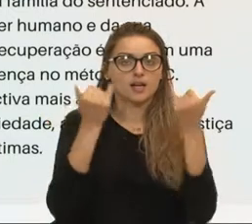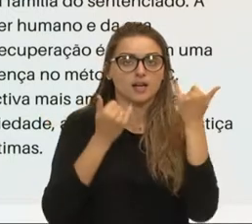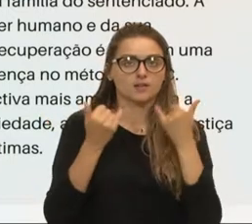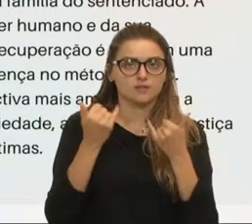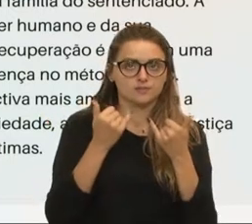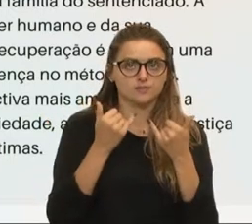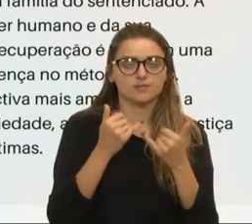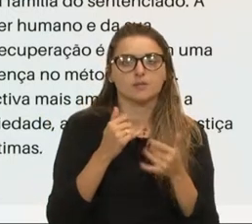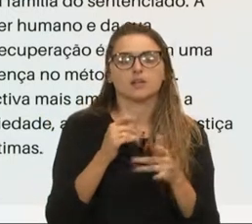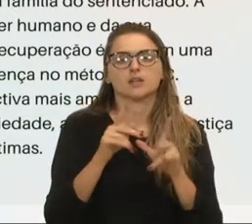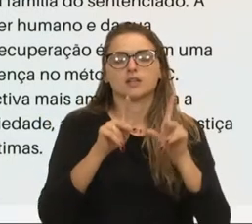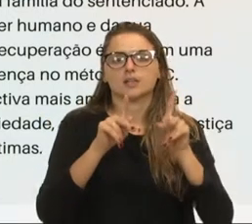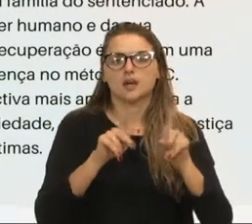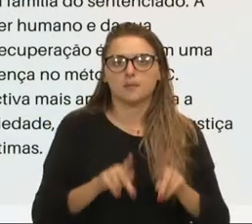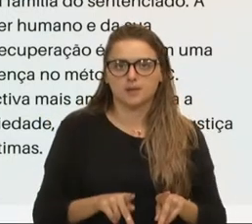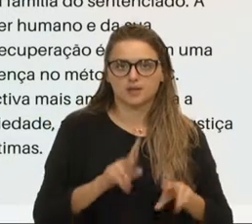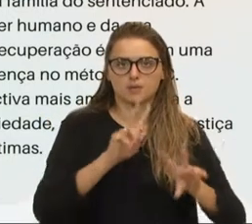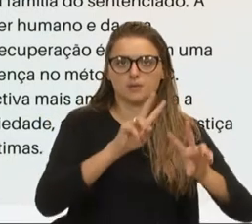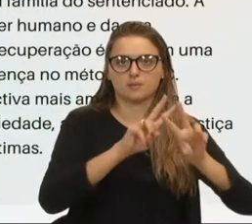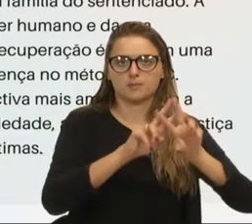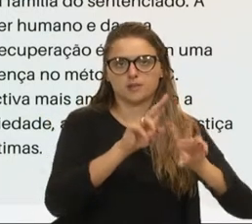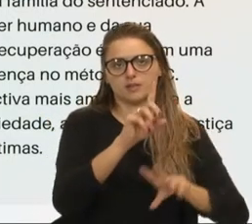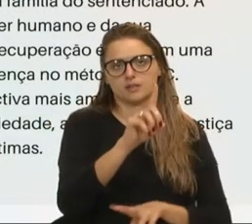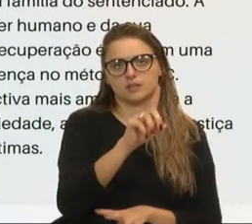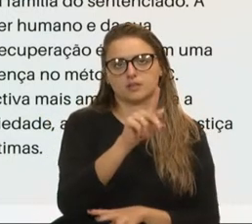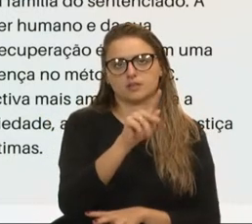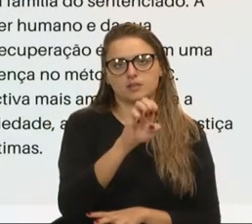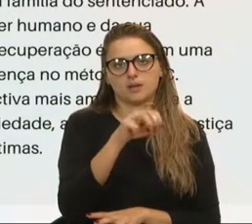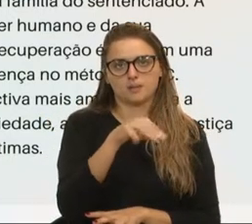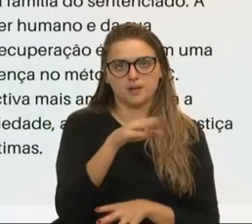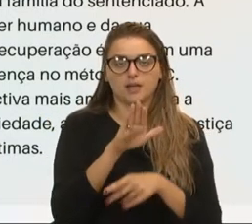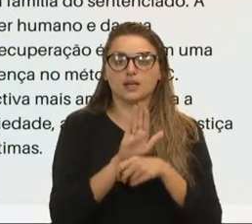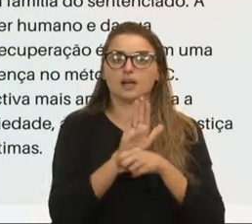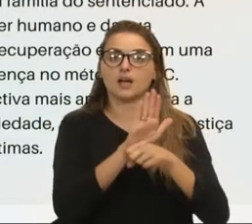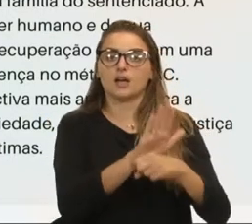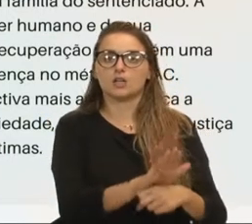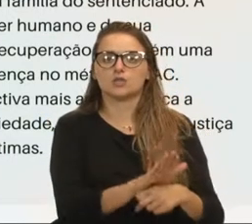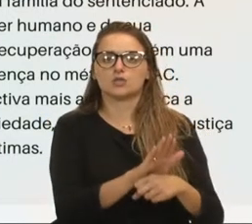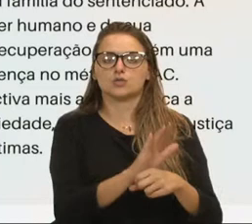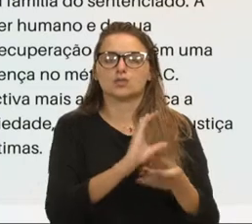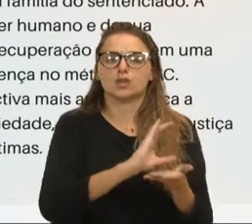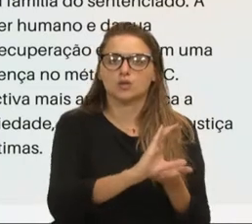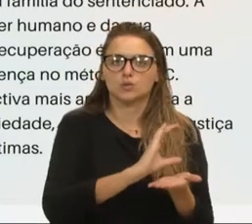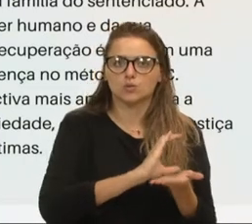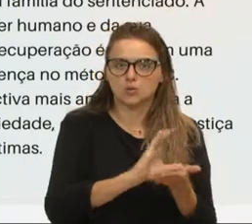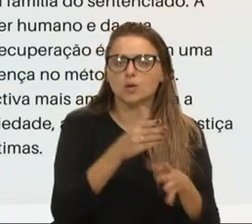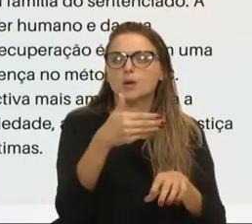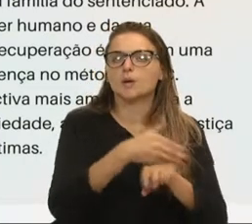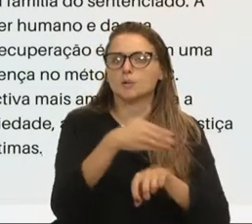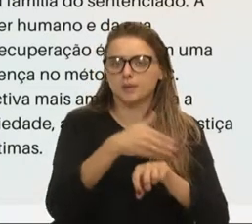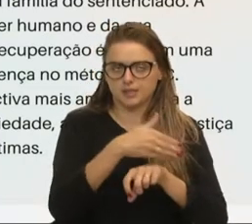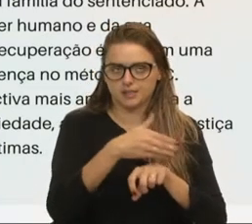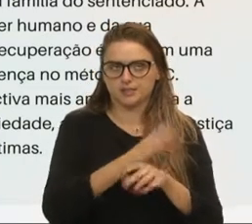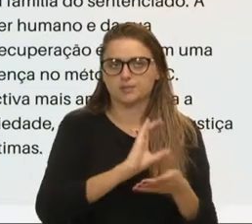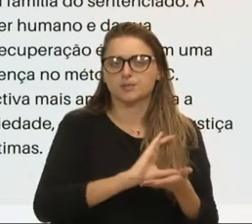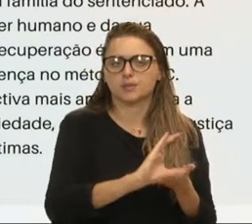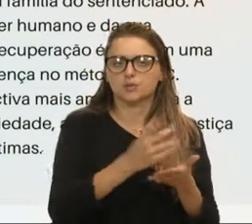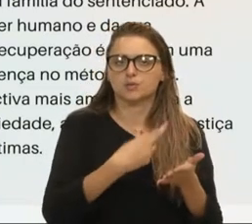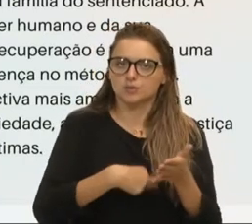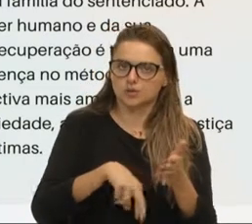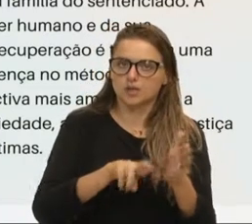o DPEM está ajudando a financiar, está participando da